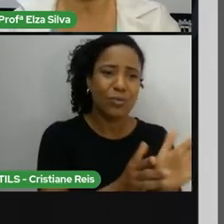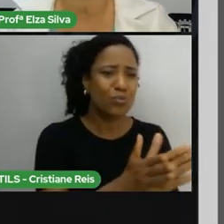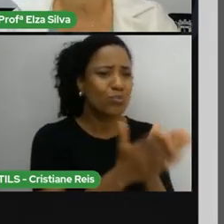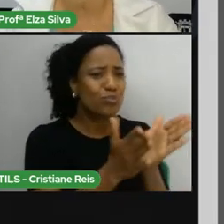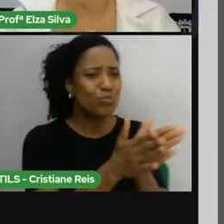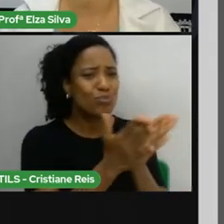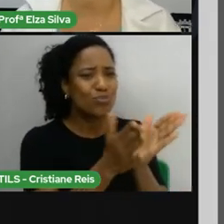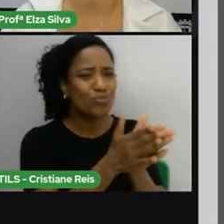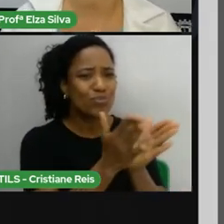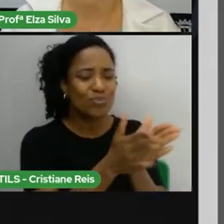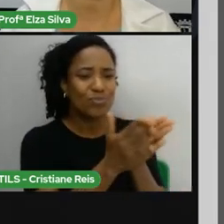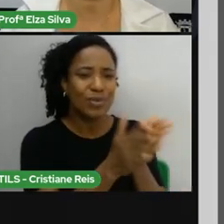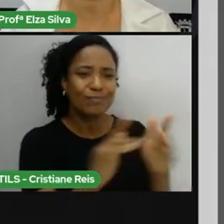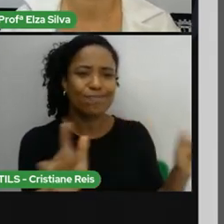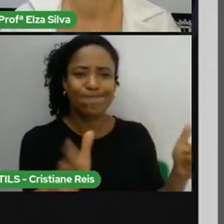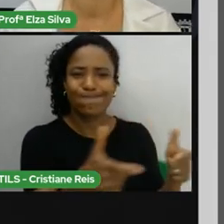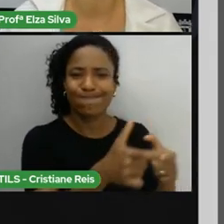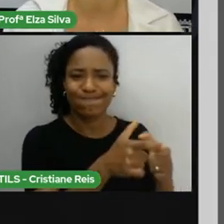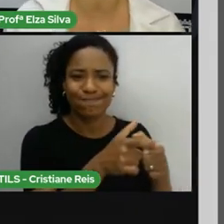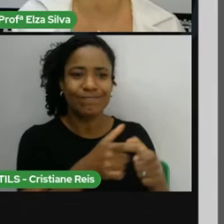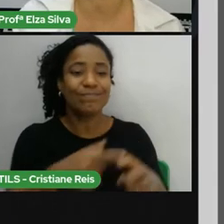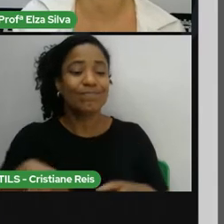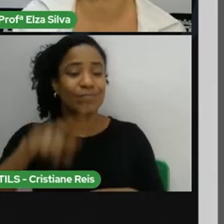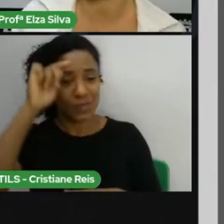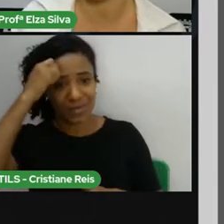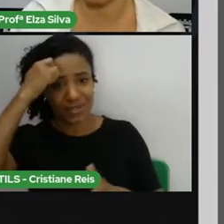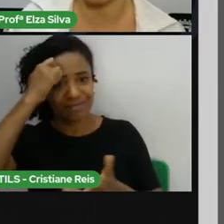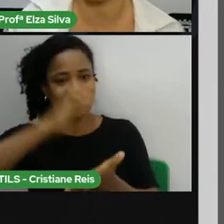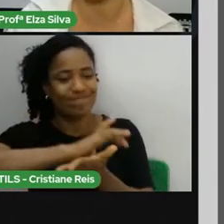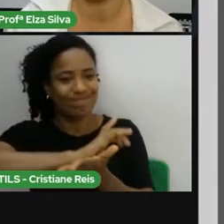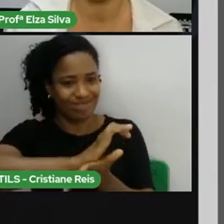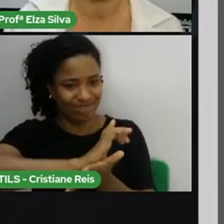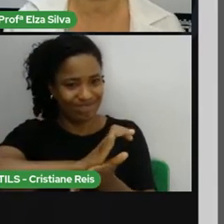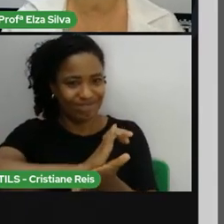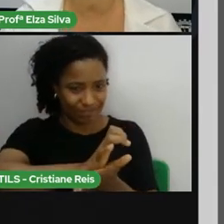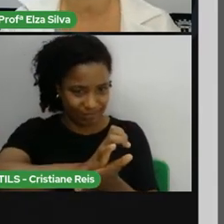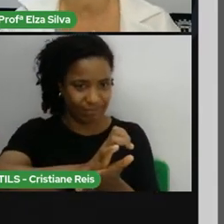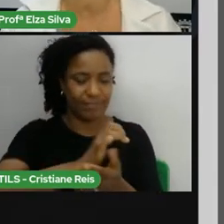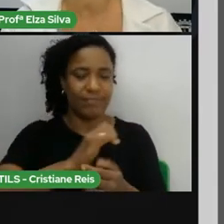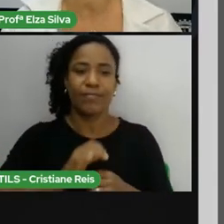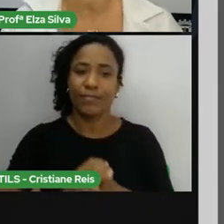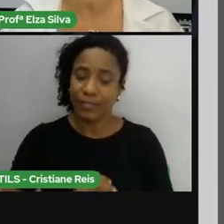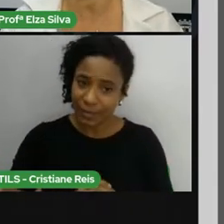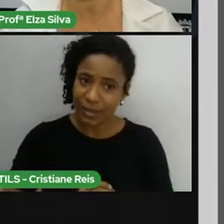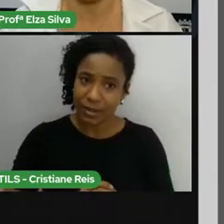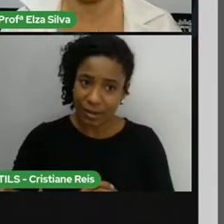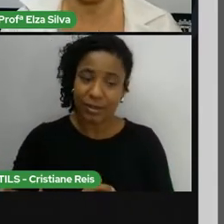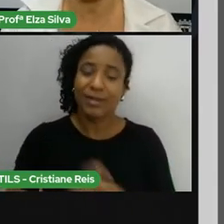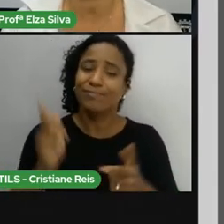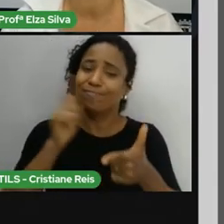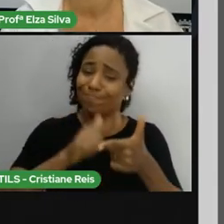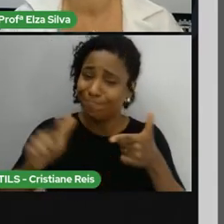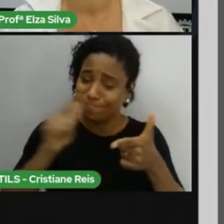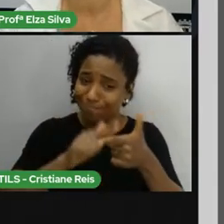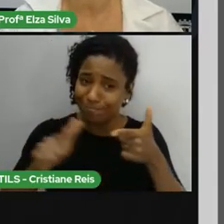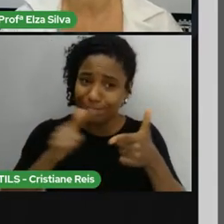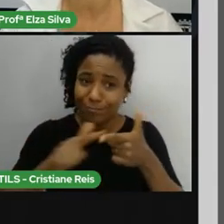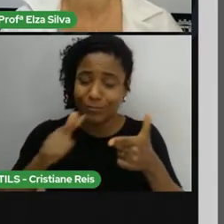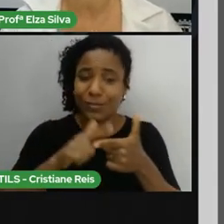enfrentamento da discriminação racial no lugar dos negros que enfrentam esta problemática